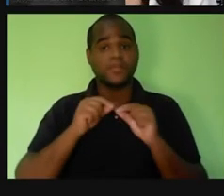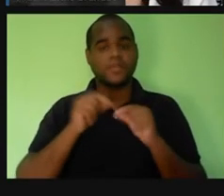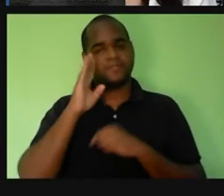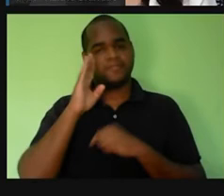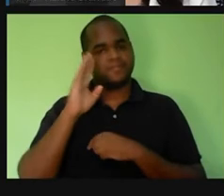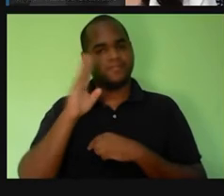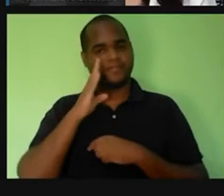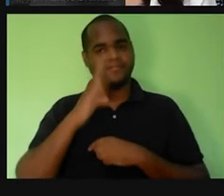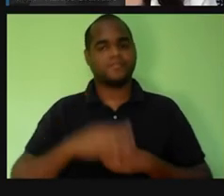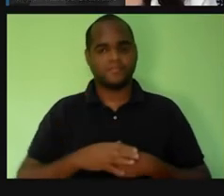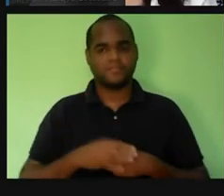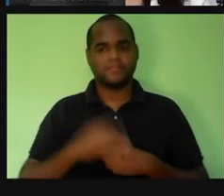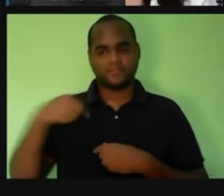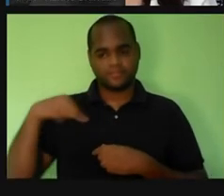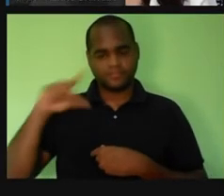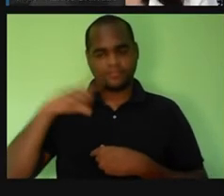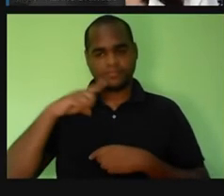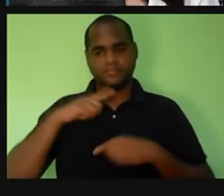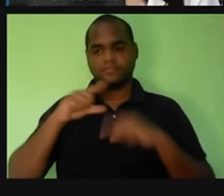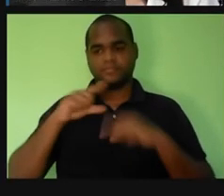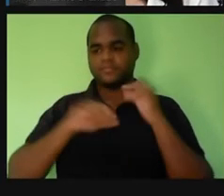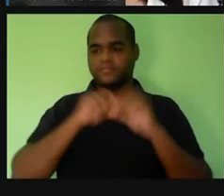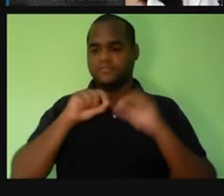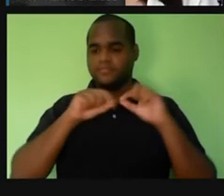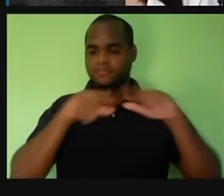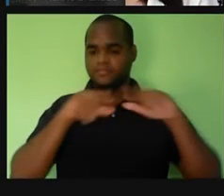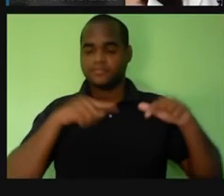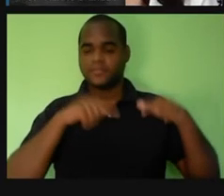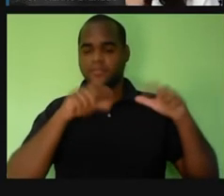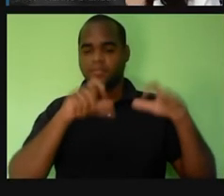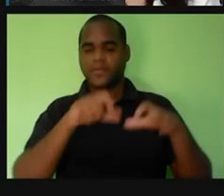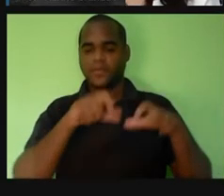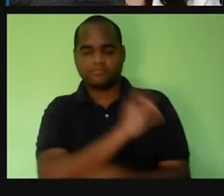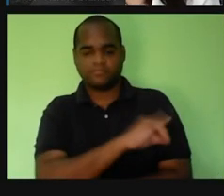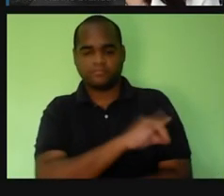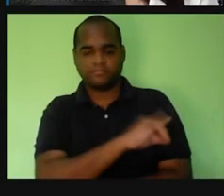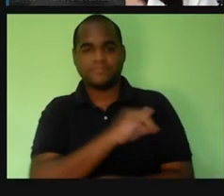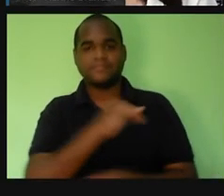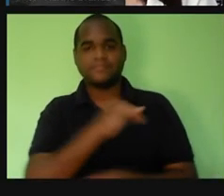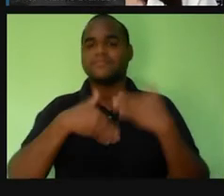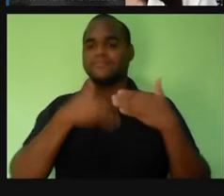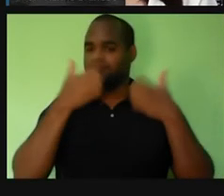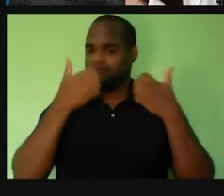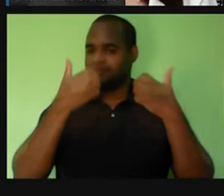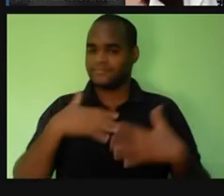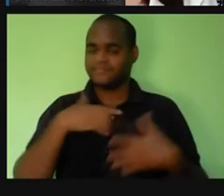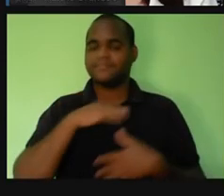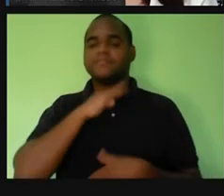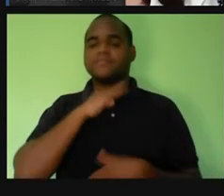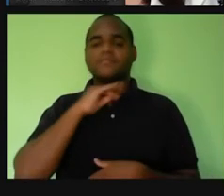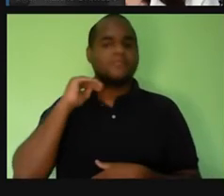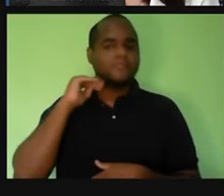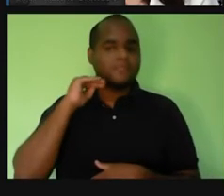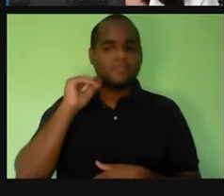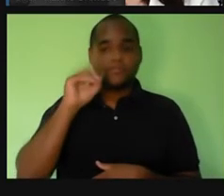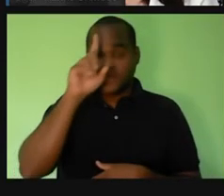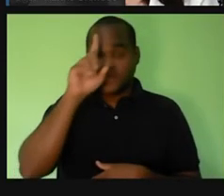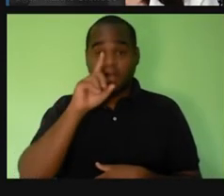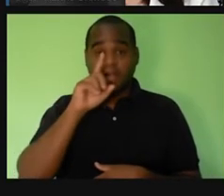da cidade, nas casas do Rio de Janeiro. Isso foi para a febre amarela. Com relação à peste bubônica,